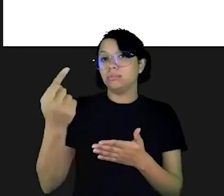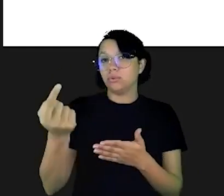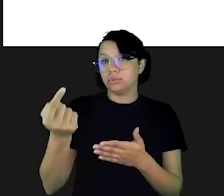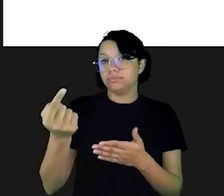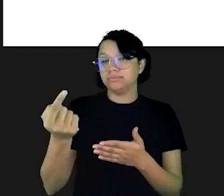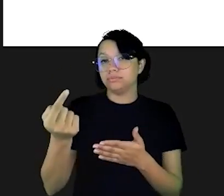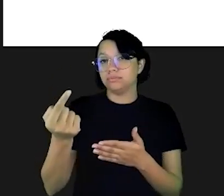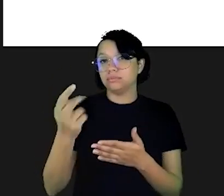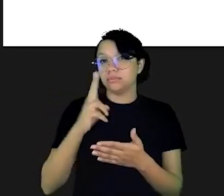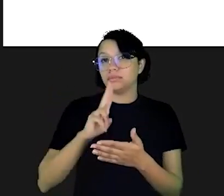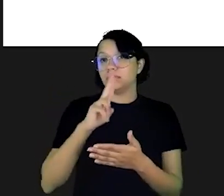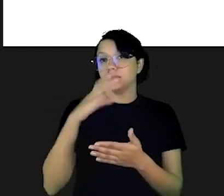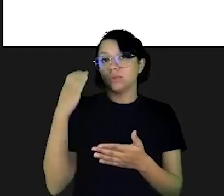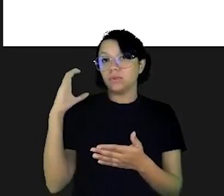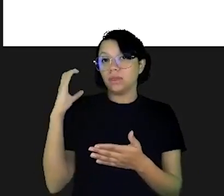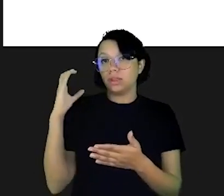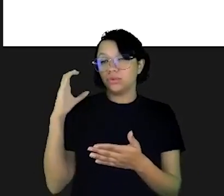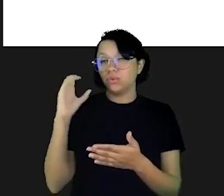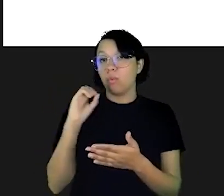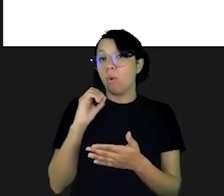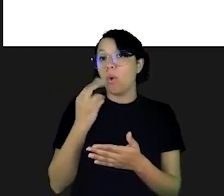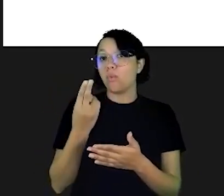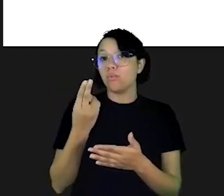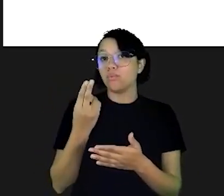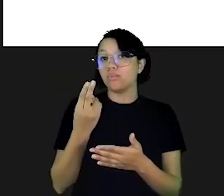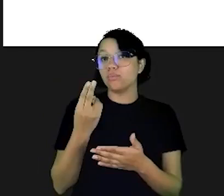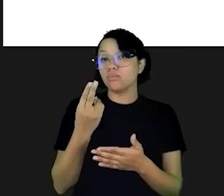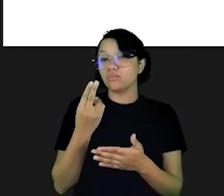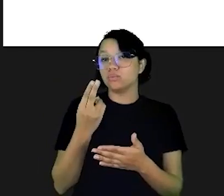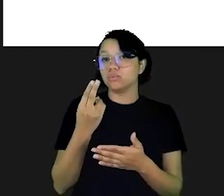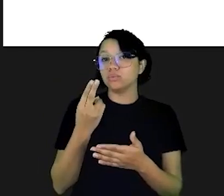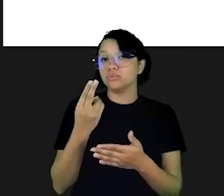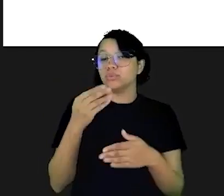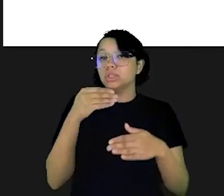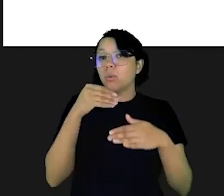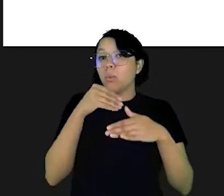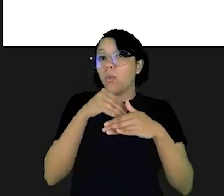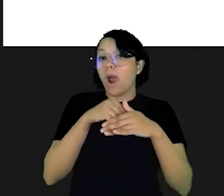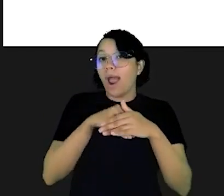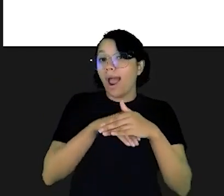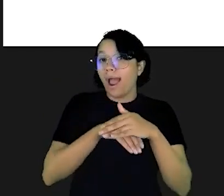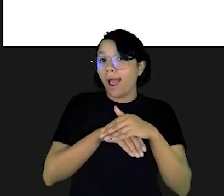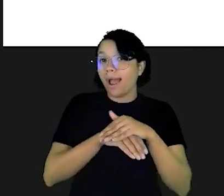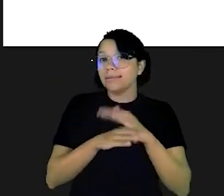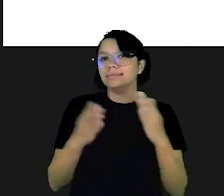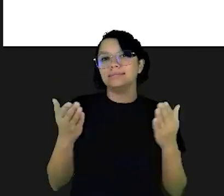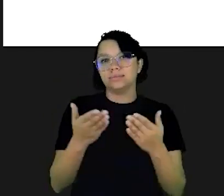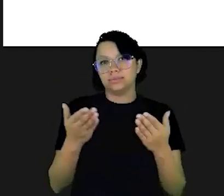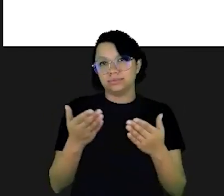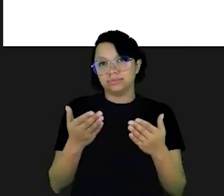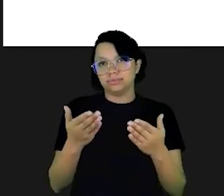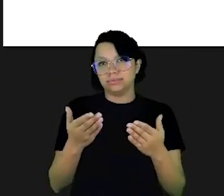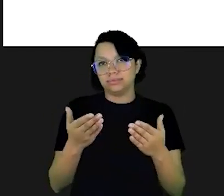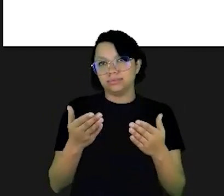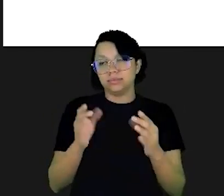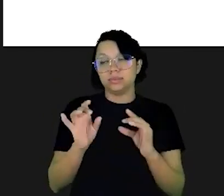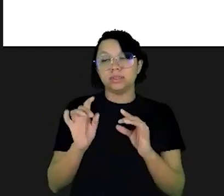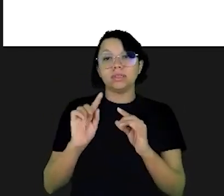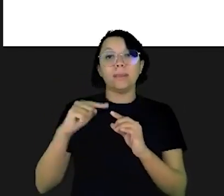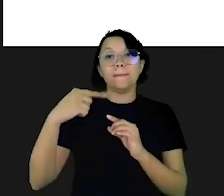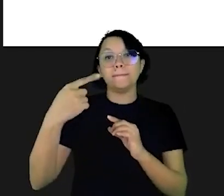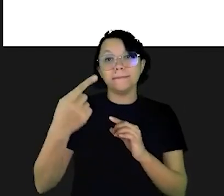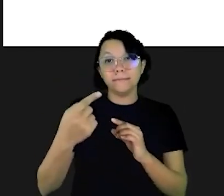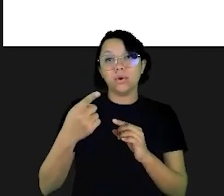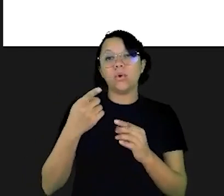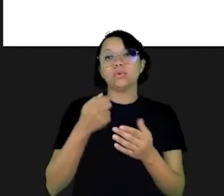sem dinheiro e paga depois usando o crédito ou você poupa agora